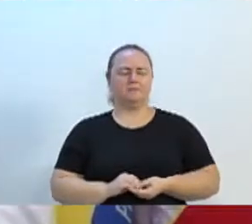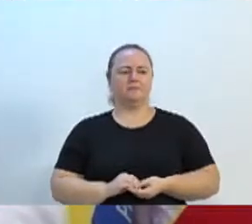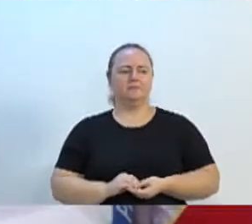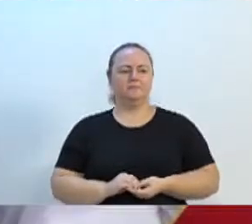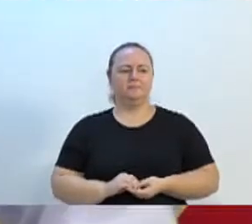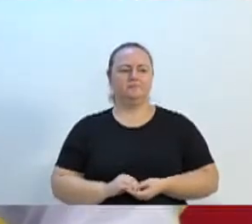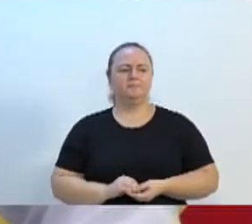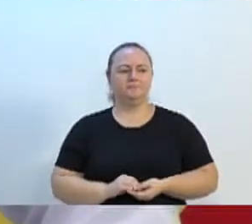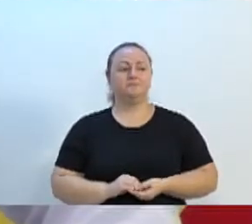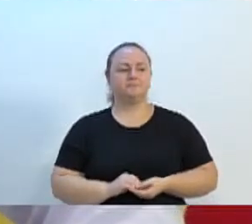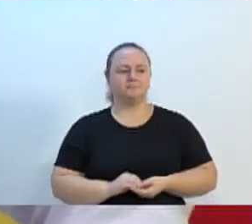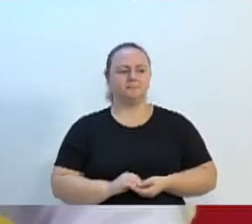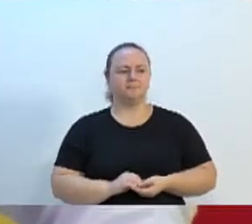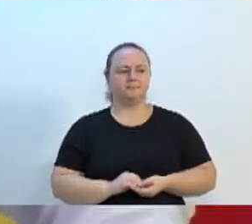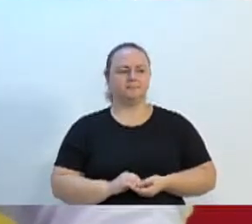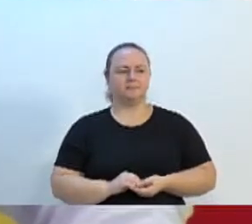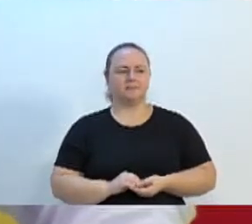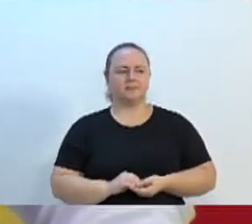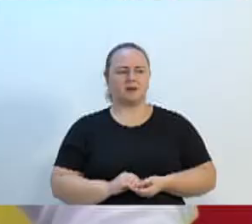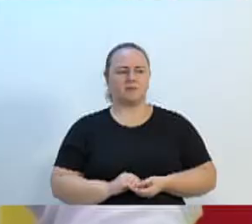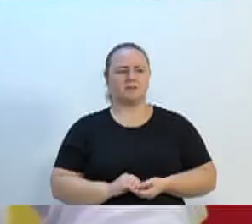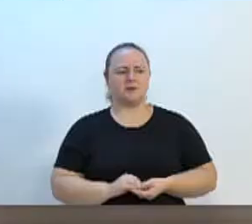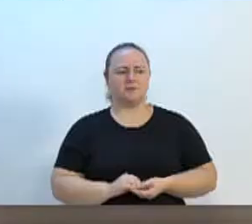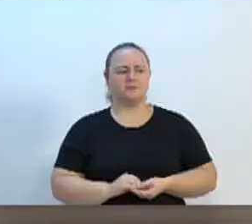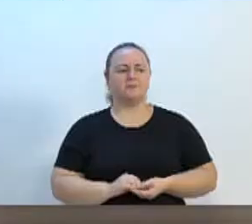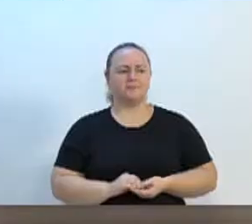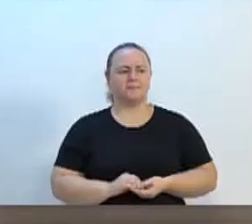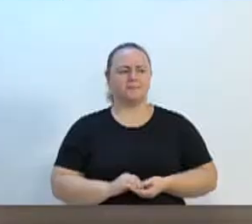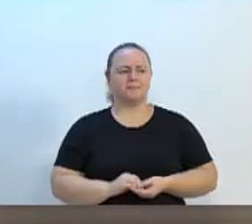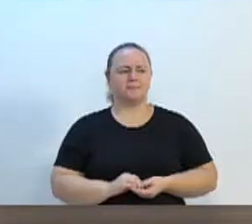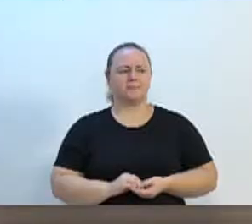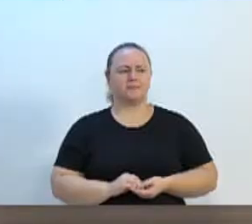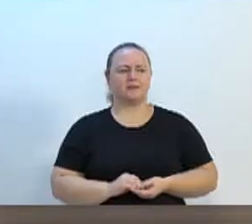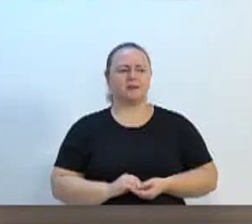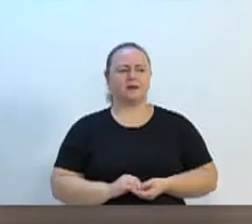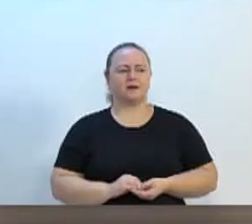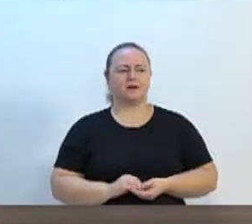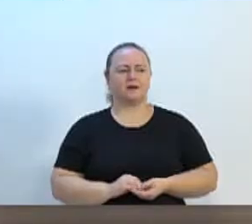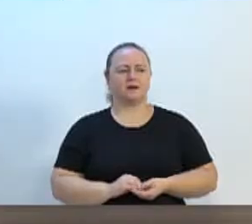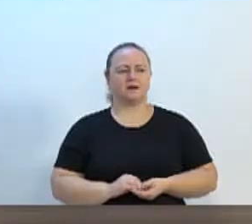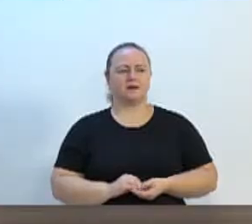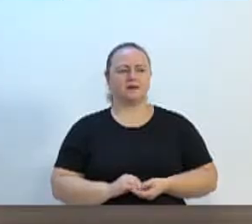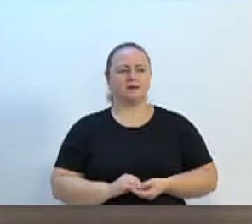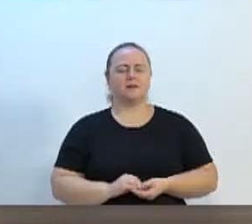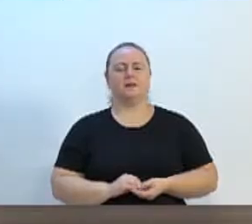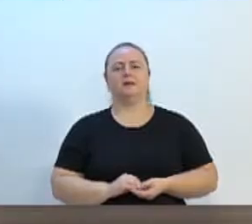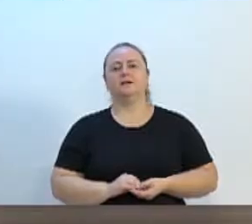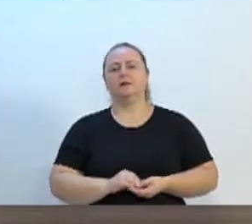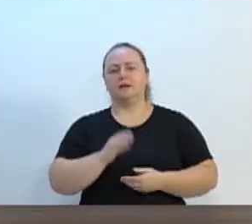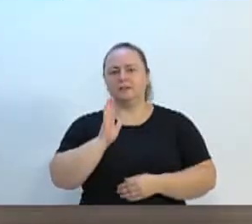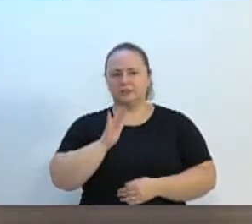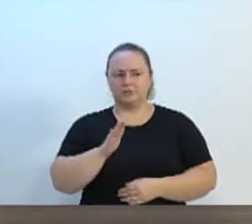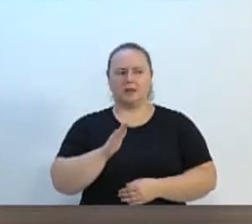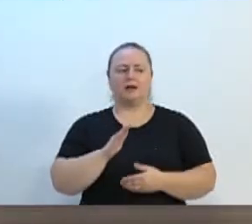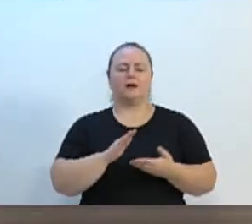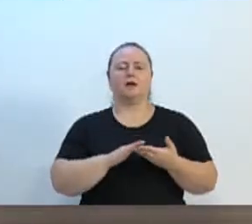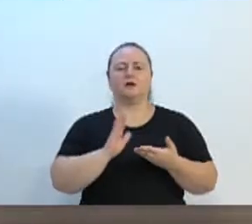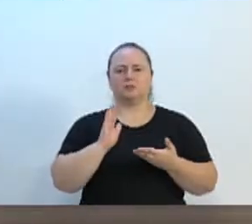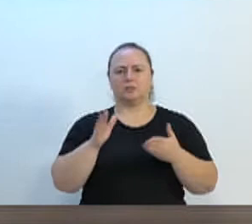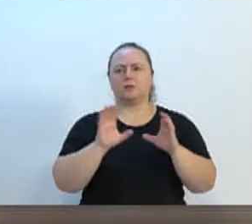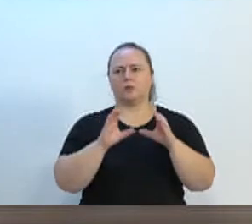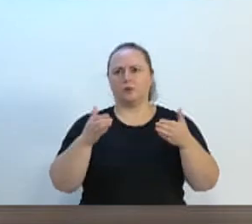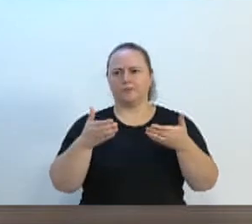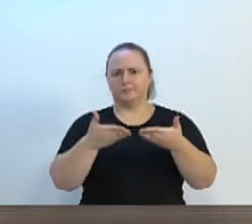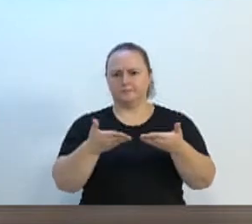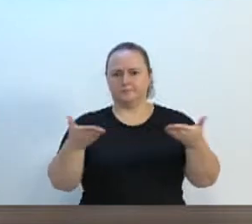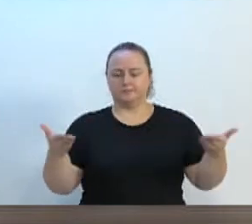Posso também fazer a parte? Consigo a parte também. Eu gostaria até que esse a parte, possível, vereador Ito, depois fosse repassado também às pessoas da comunidade, porque eu quero